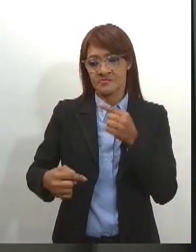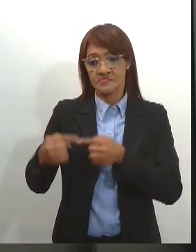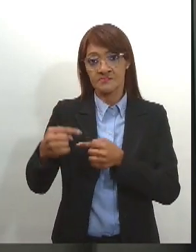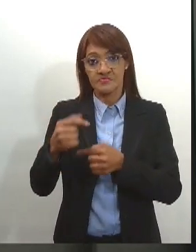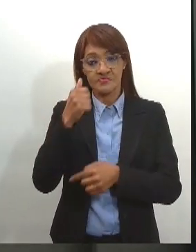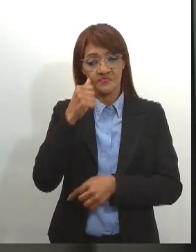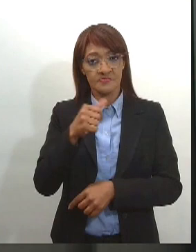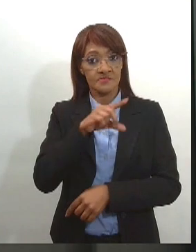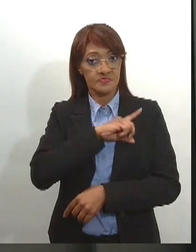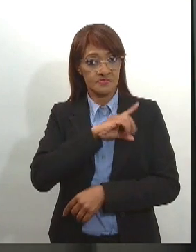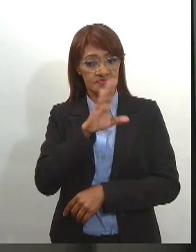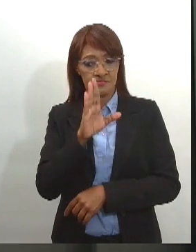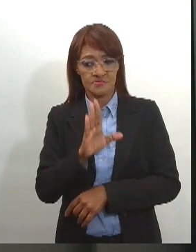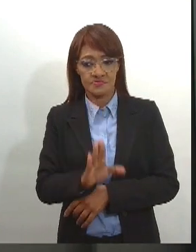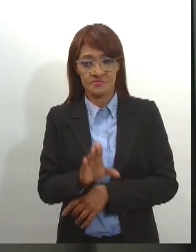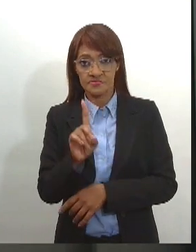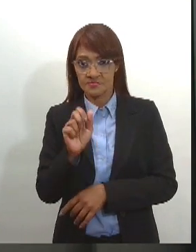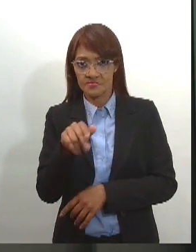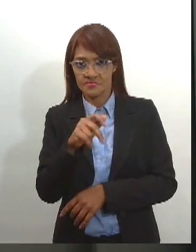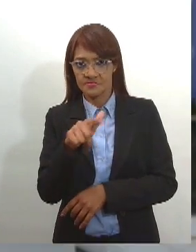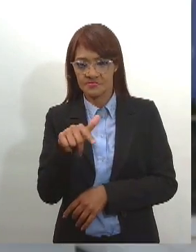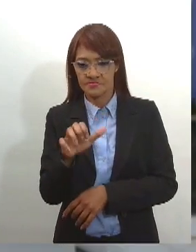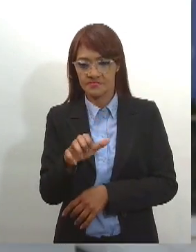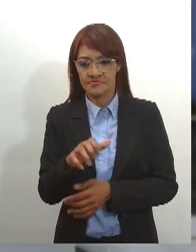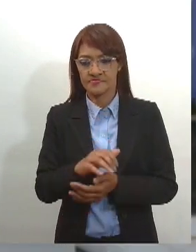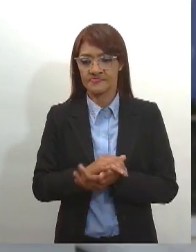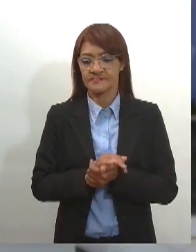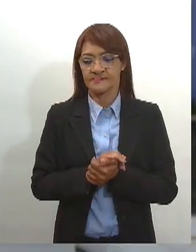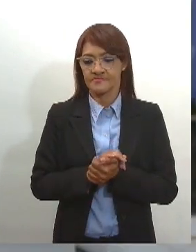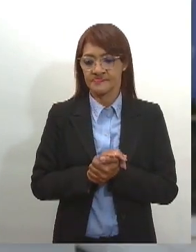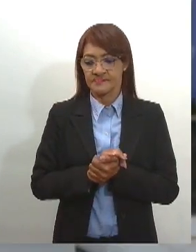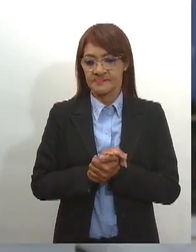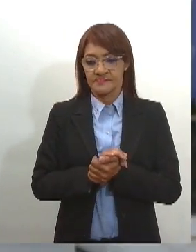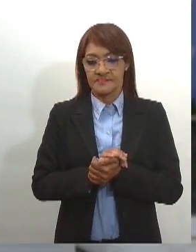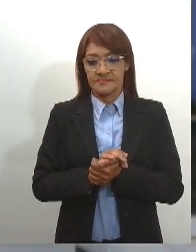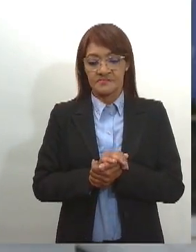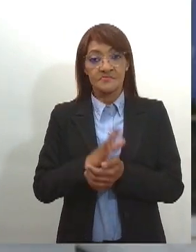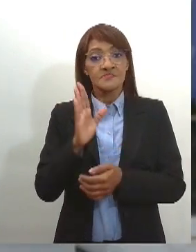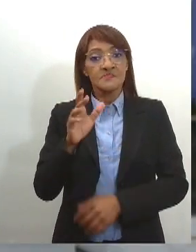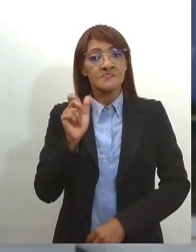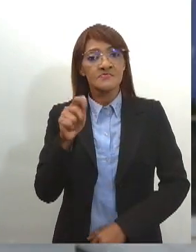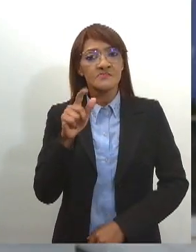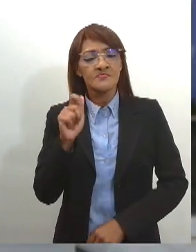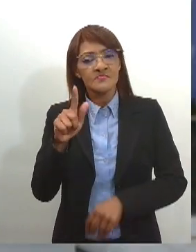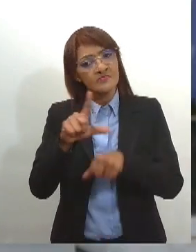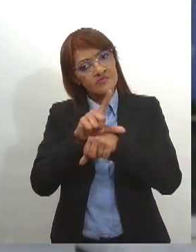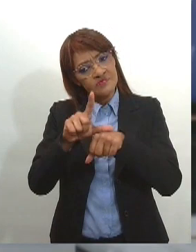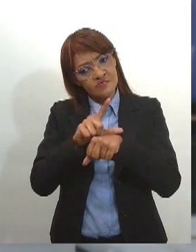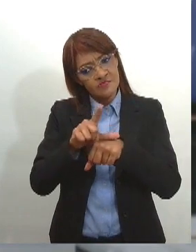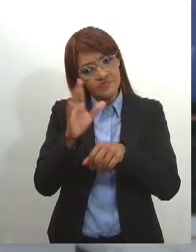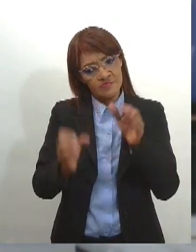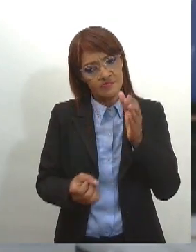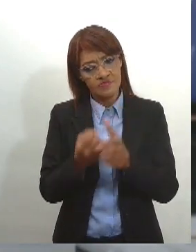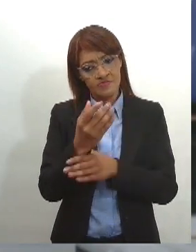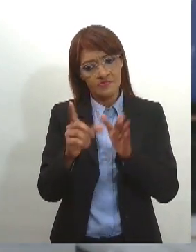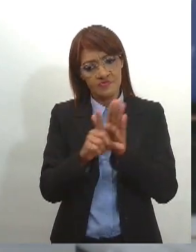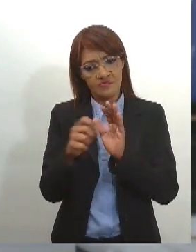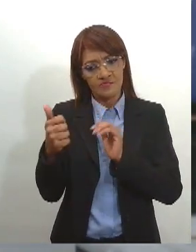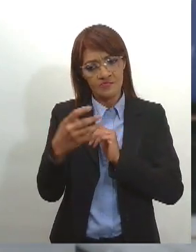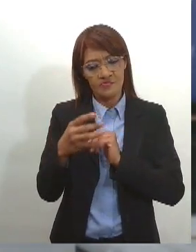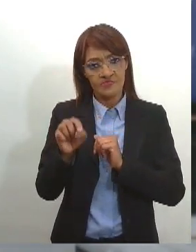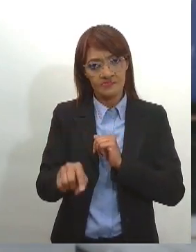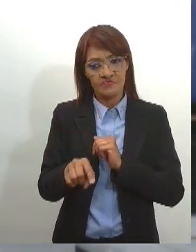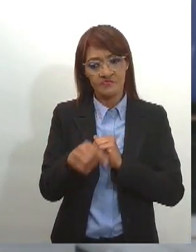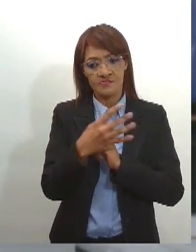significado deste movimento. Acompanhe. O Agosto Lilás foi criado por uma lei federal, a Lei 14.448, de 2022,